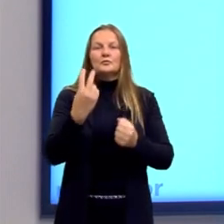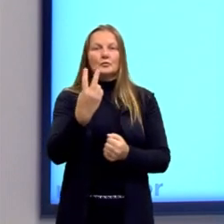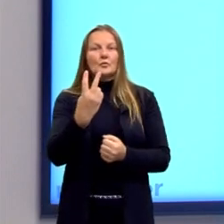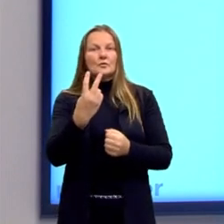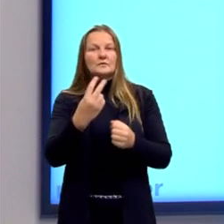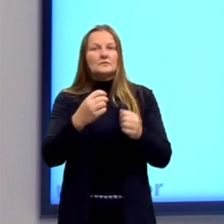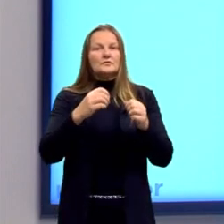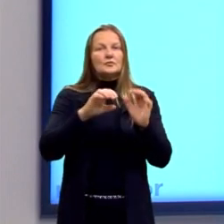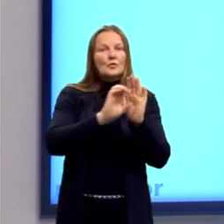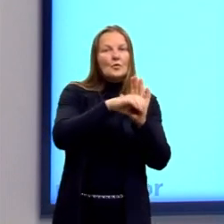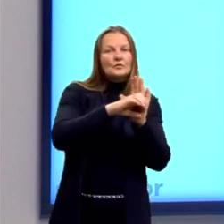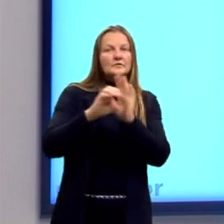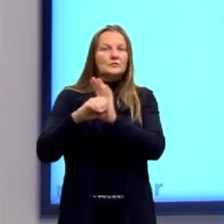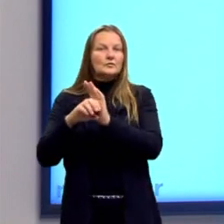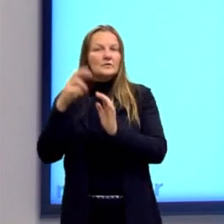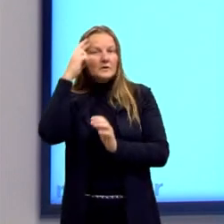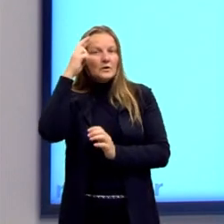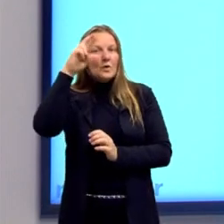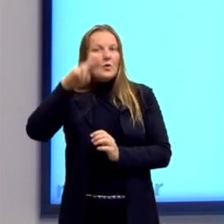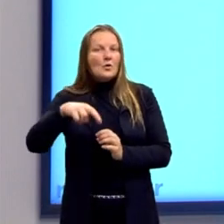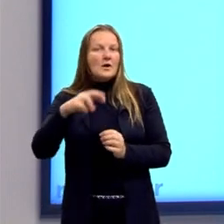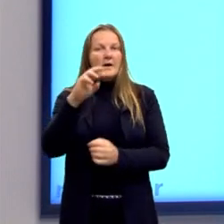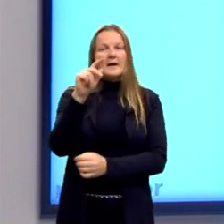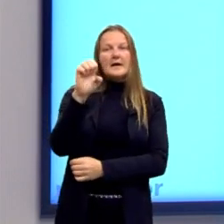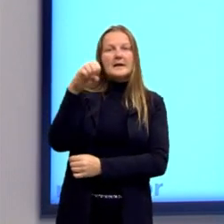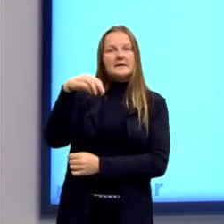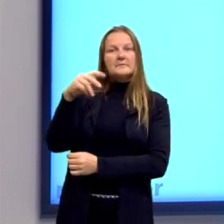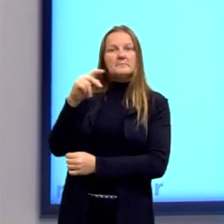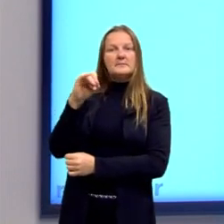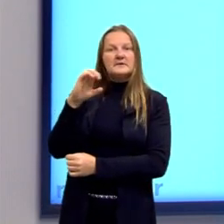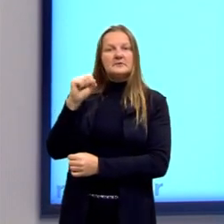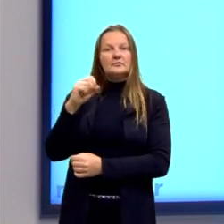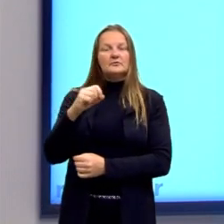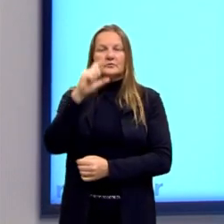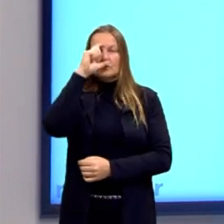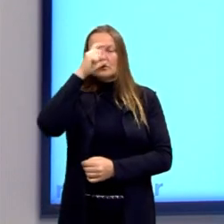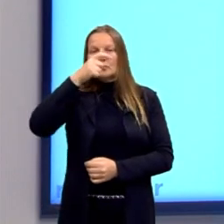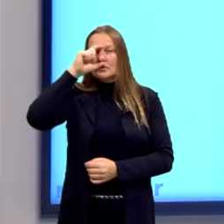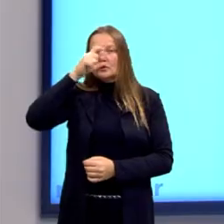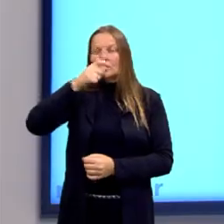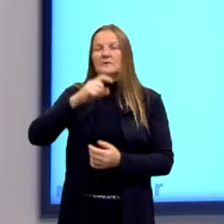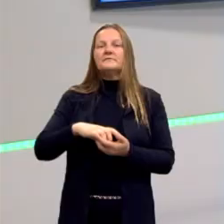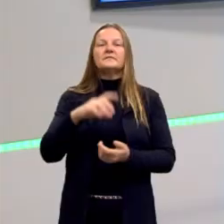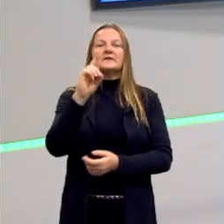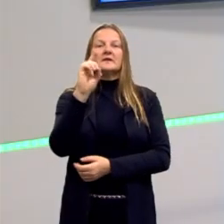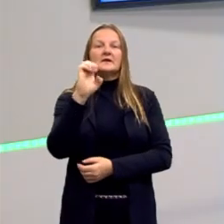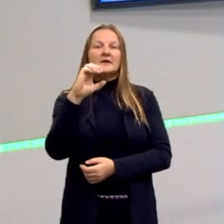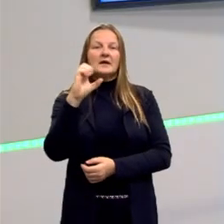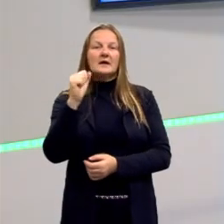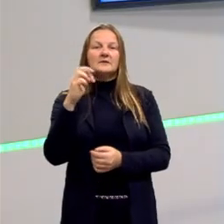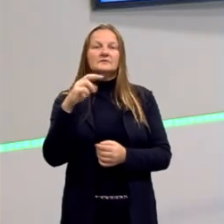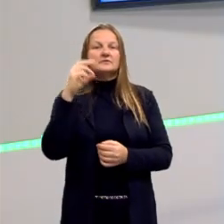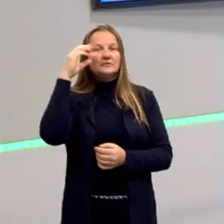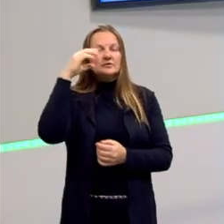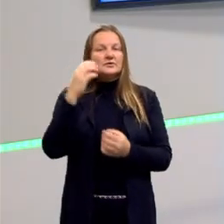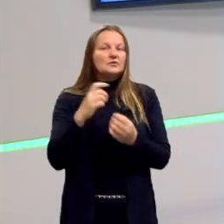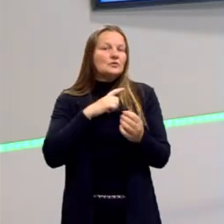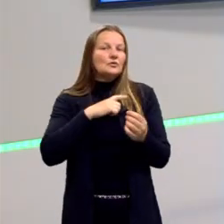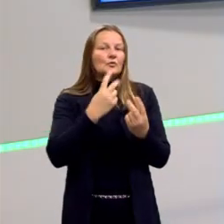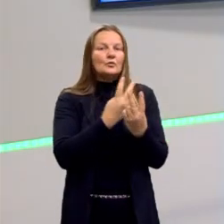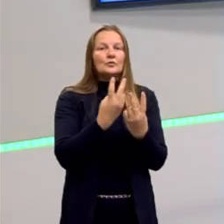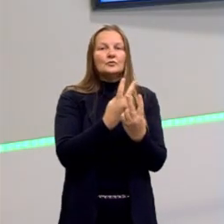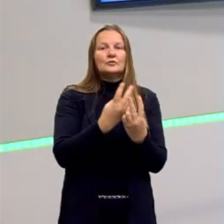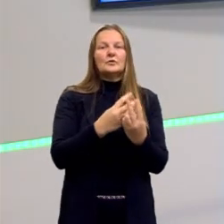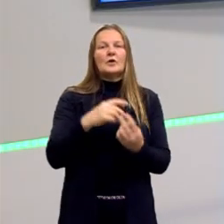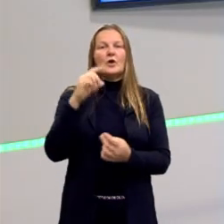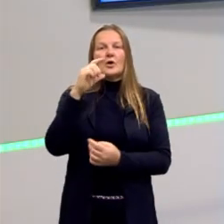que são os racionalistas e os empiristas. O Descartes aqui é o símbolo do racionalismo, e os empiristas, David Hume,